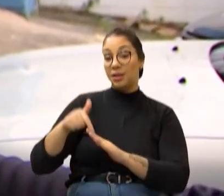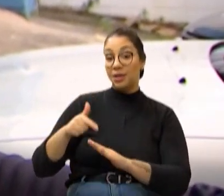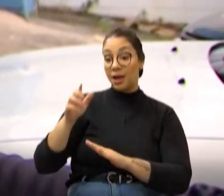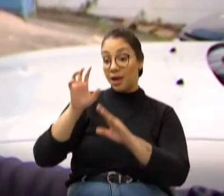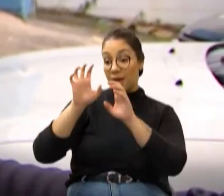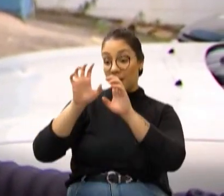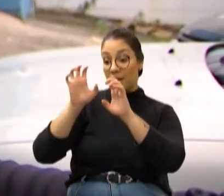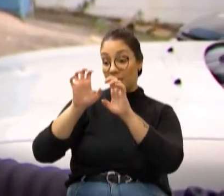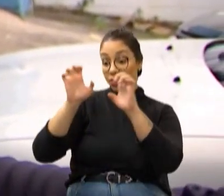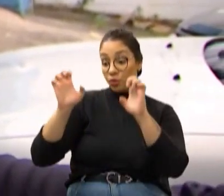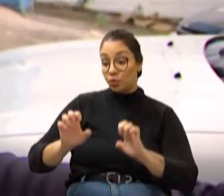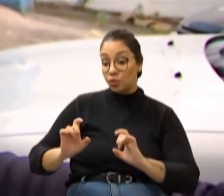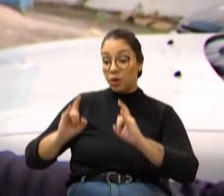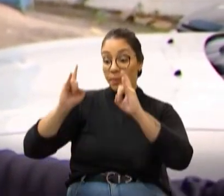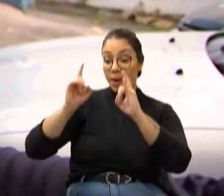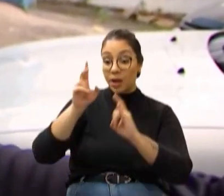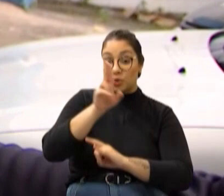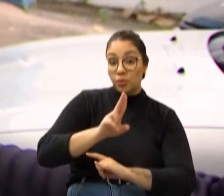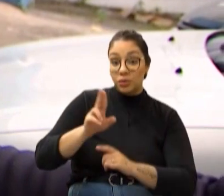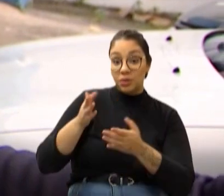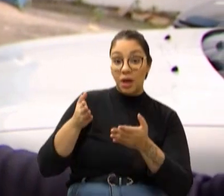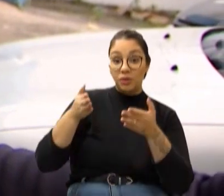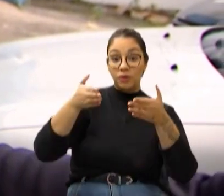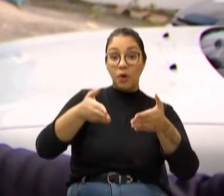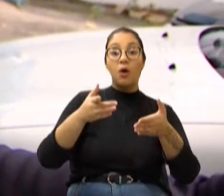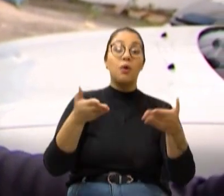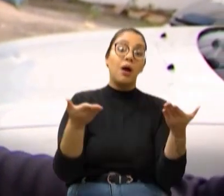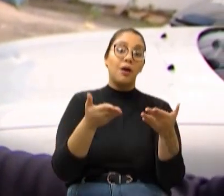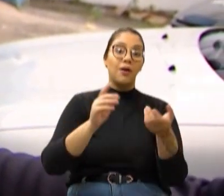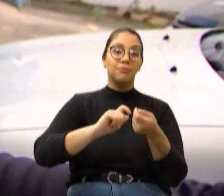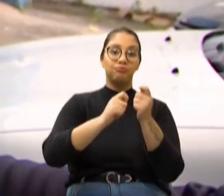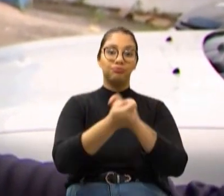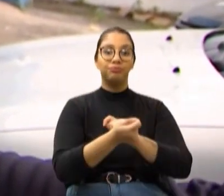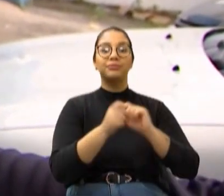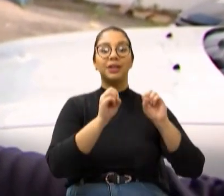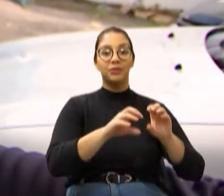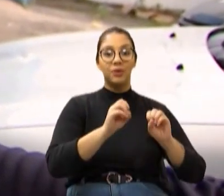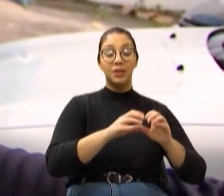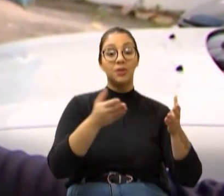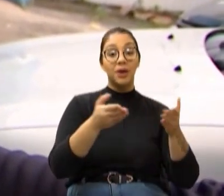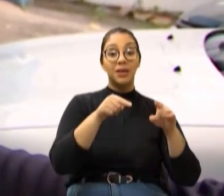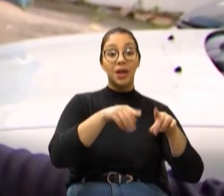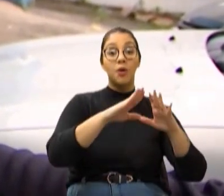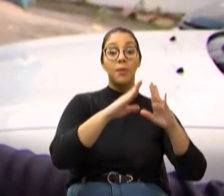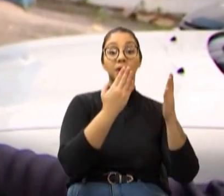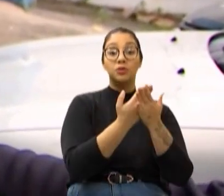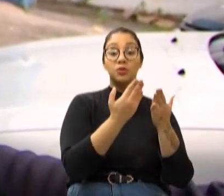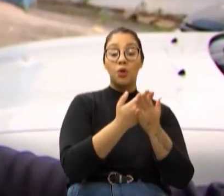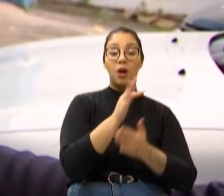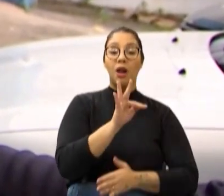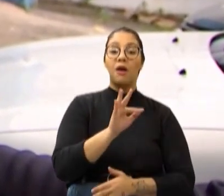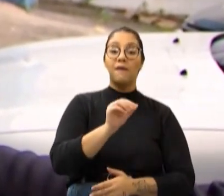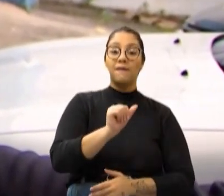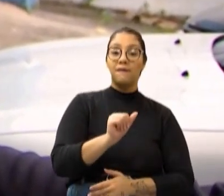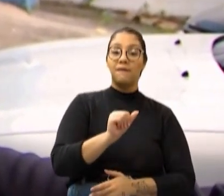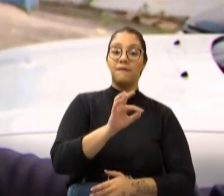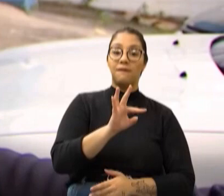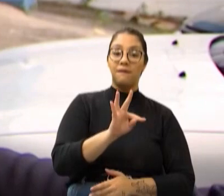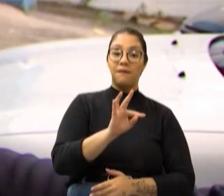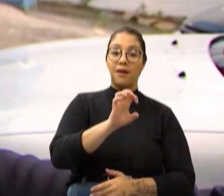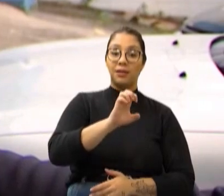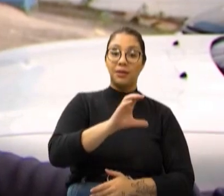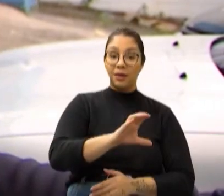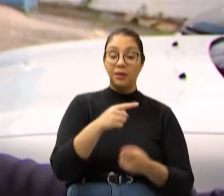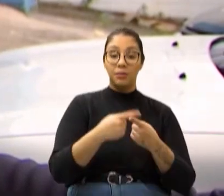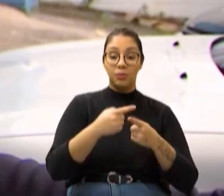usado para a Fundação Casa seja utilizado pela educação. Que aqui seja uma FATEC, uma escola técnica, porque